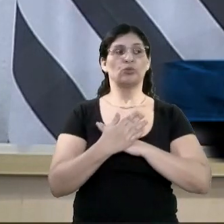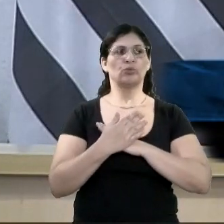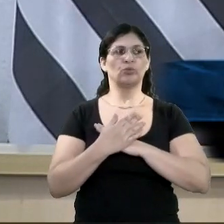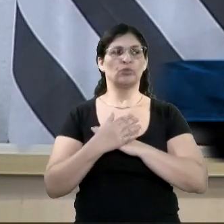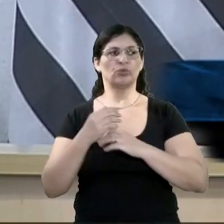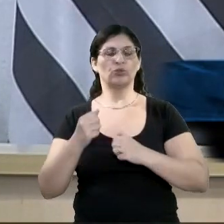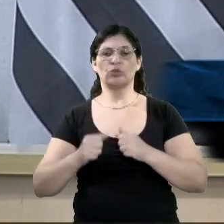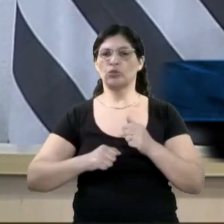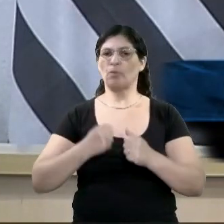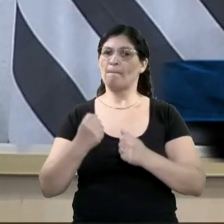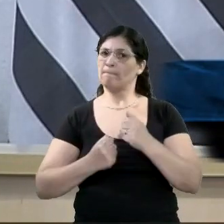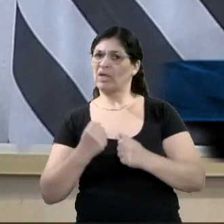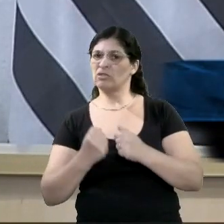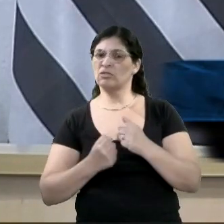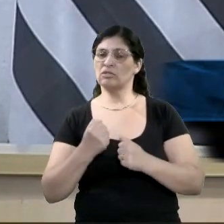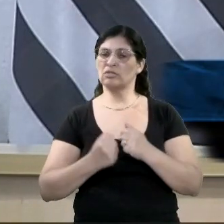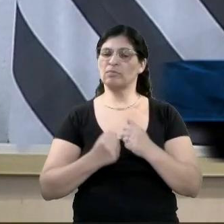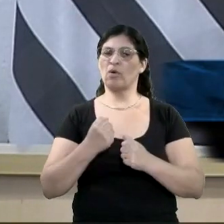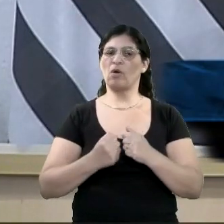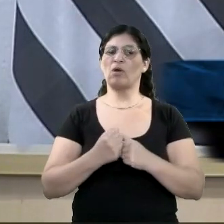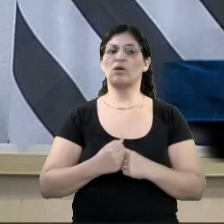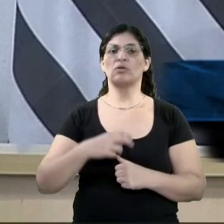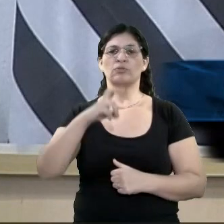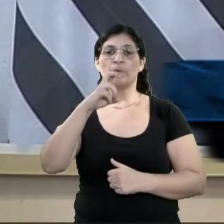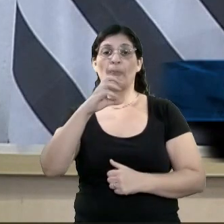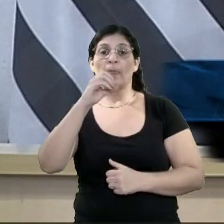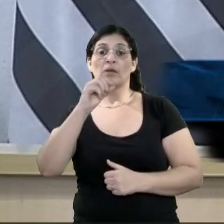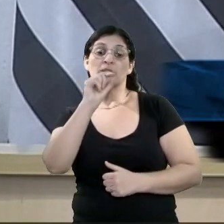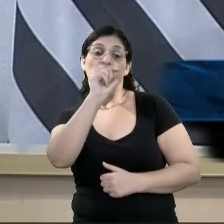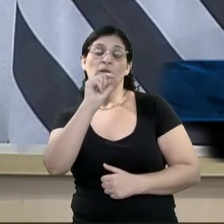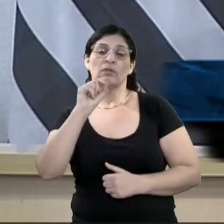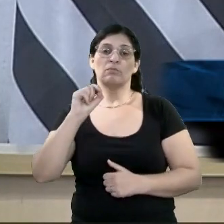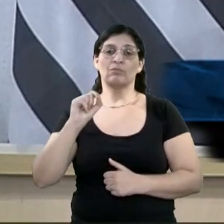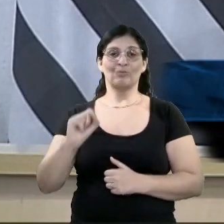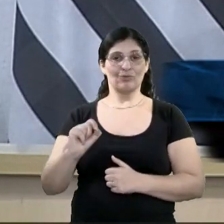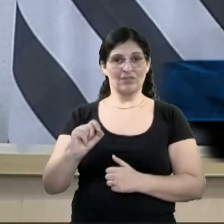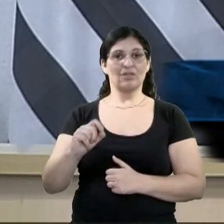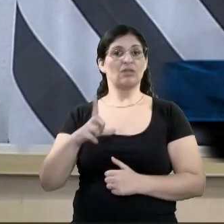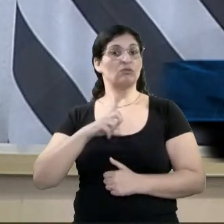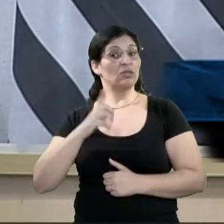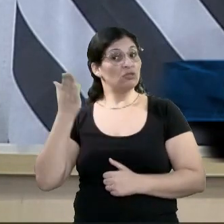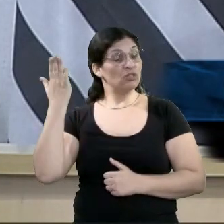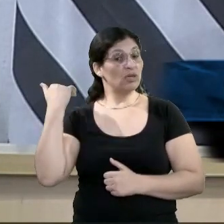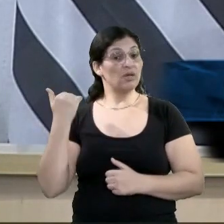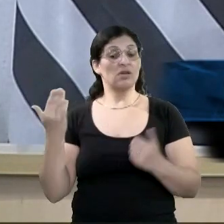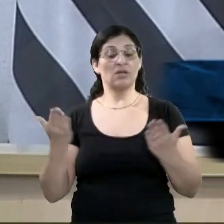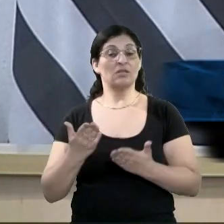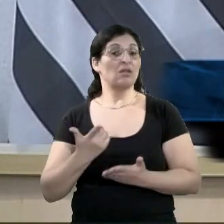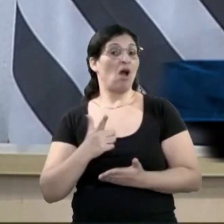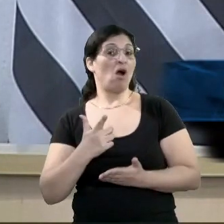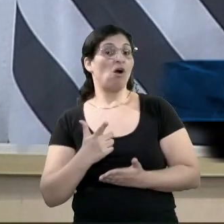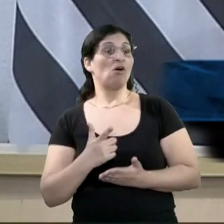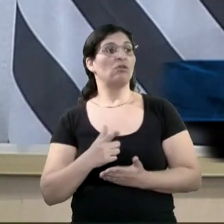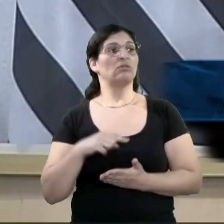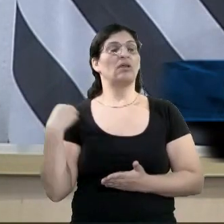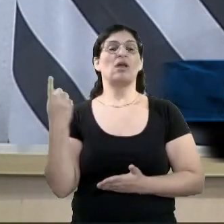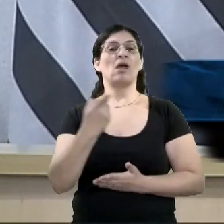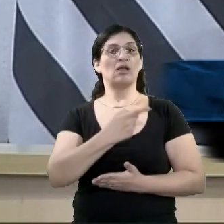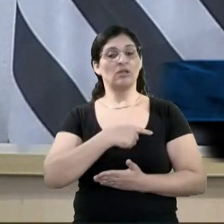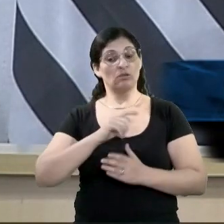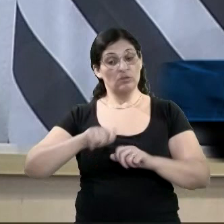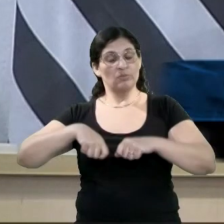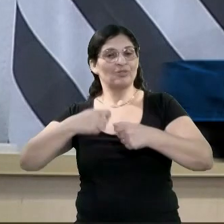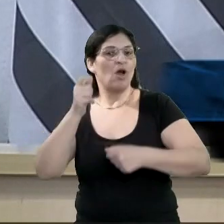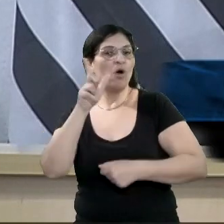Os alunos voltarão a ter os 50% lá do transporte. Então vai ajudar com que os alunos possam fazer os seus estágios